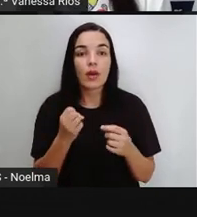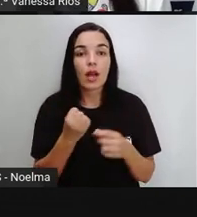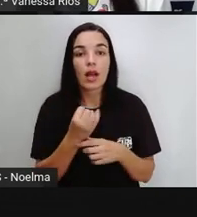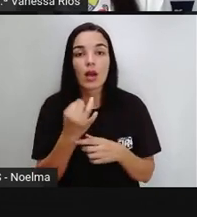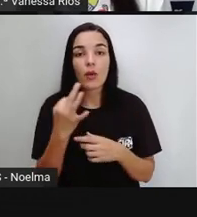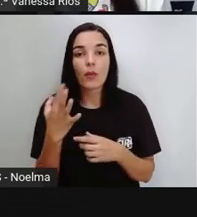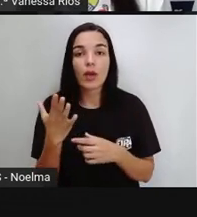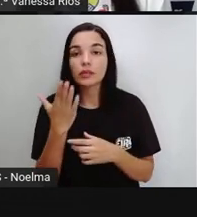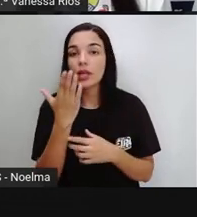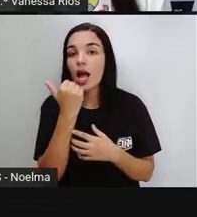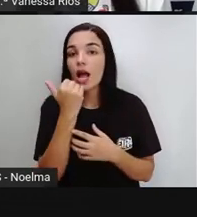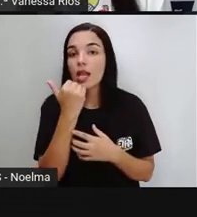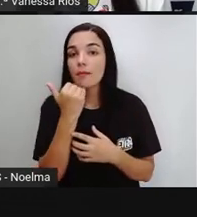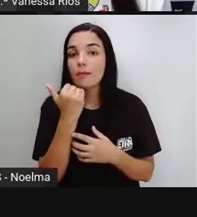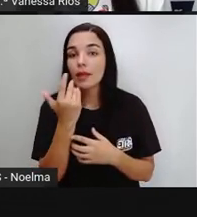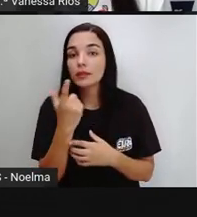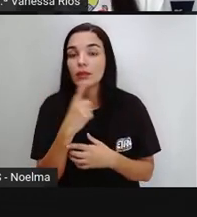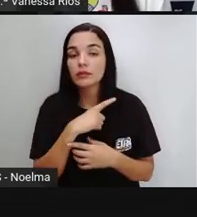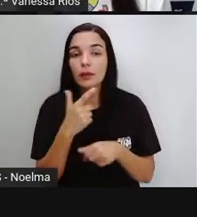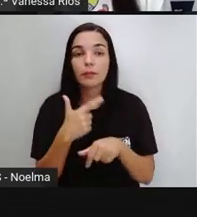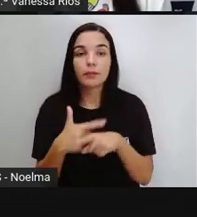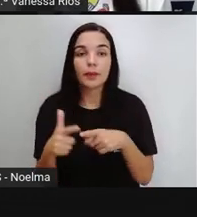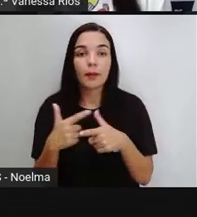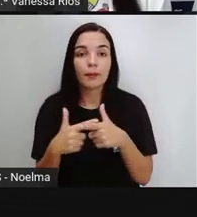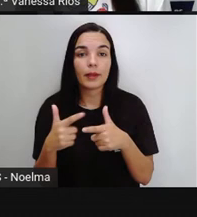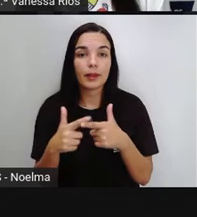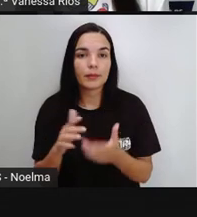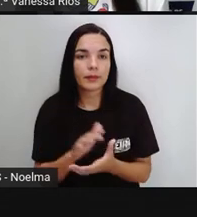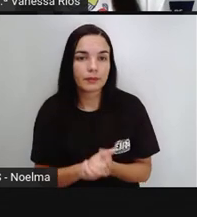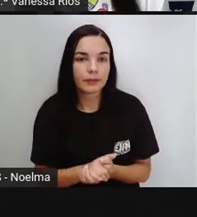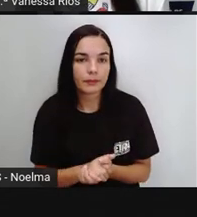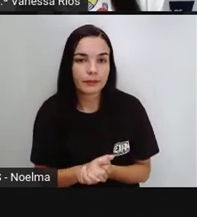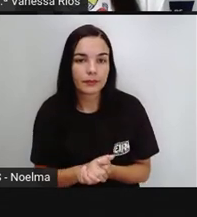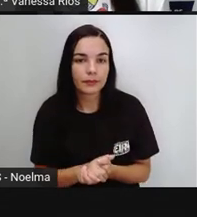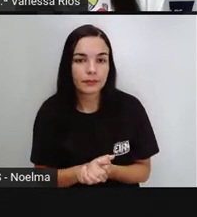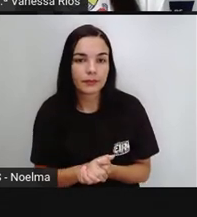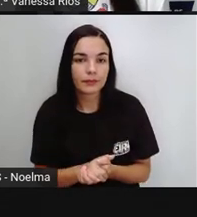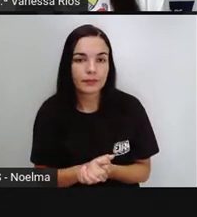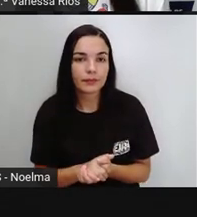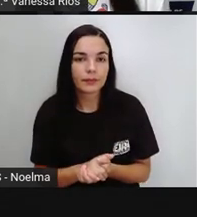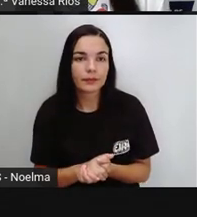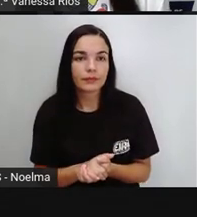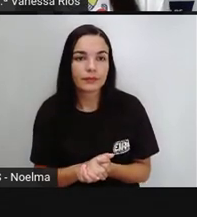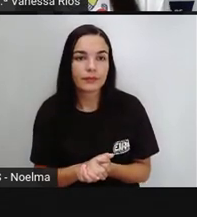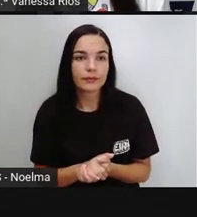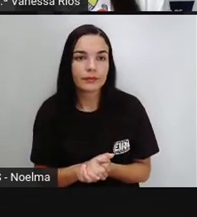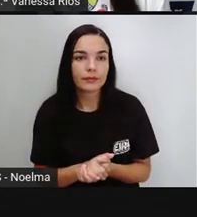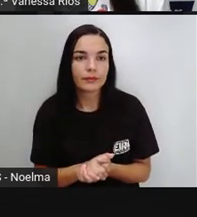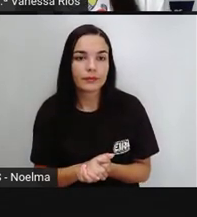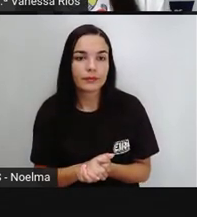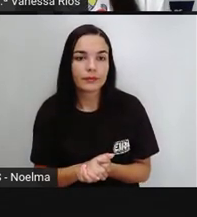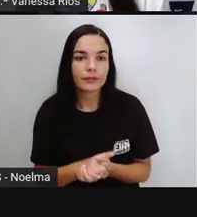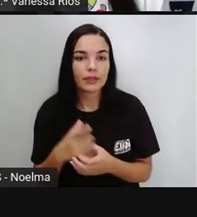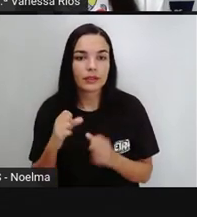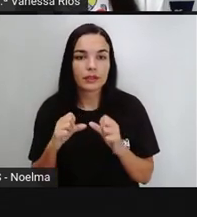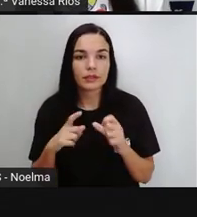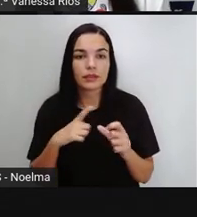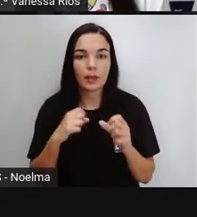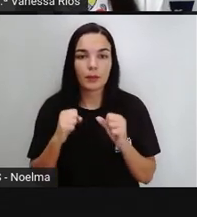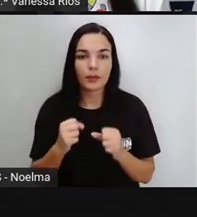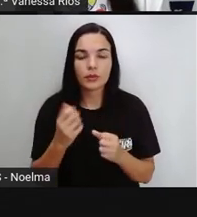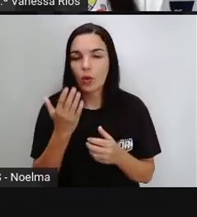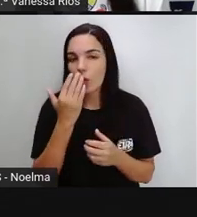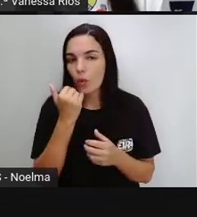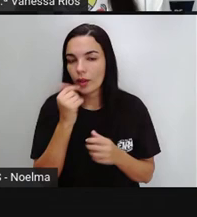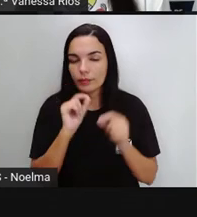quais são aí os alimentos incriminados? A prova é do início ao final, tá certo? Fazer a comparação. Então, gelados